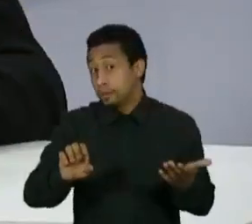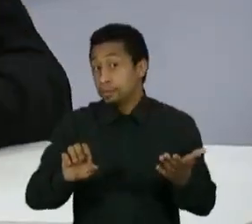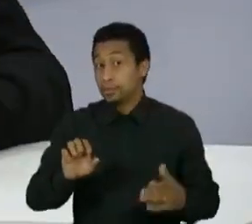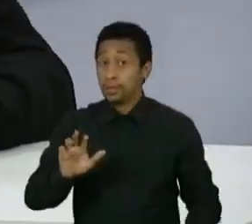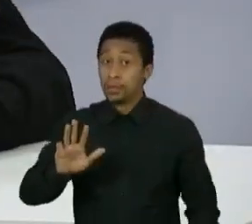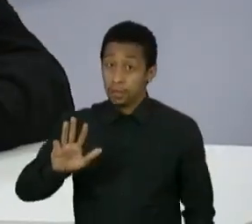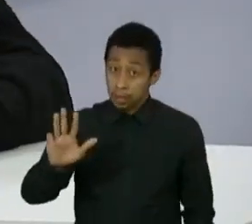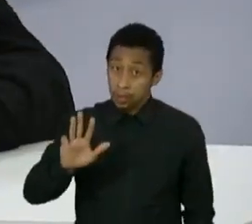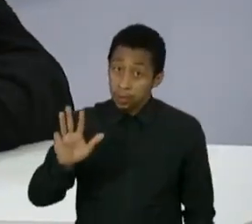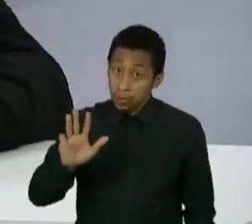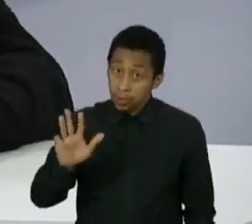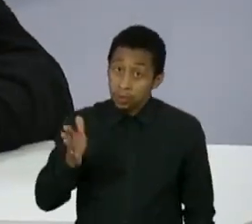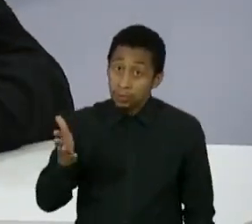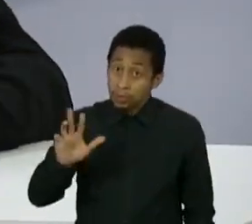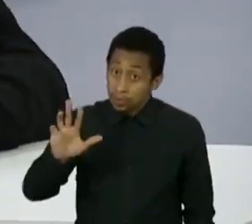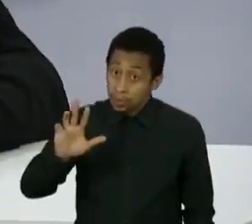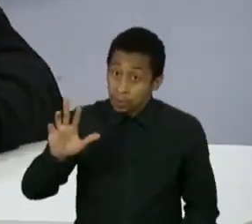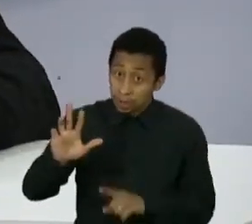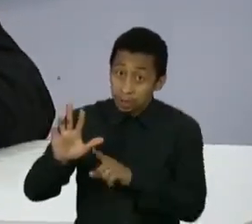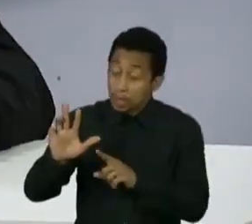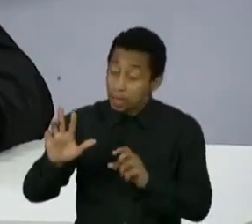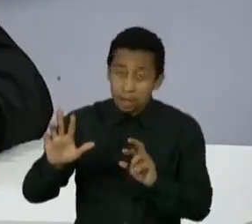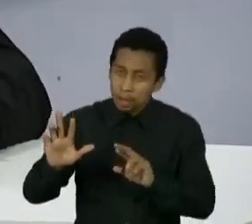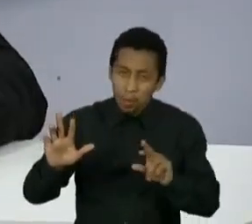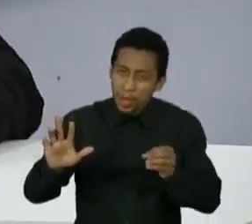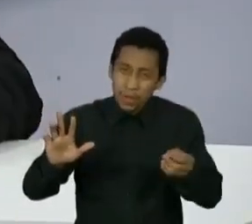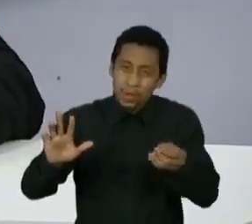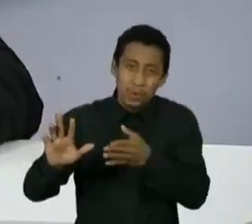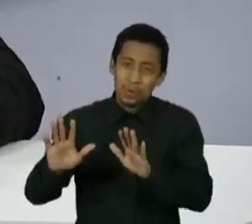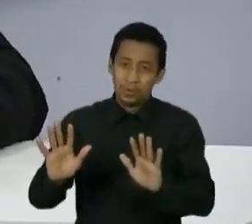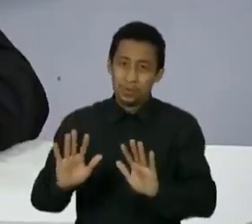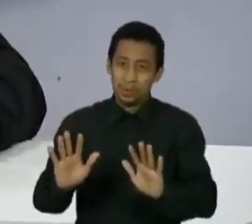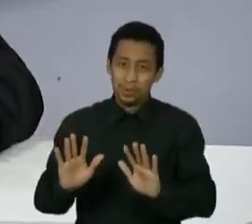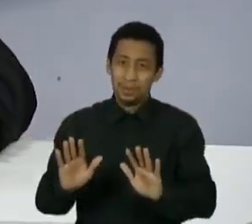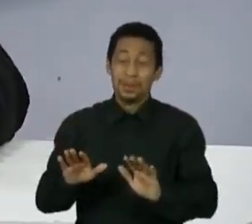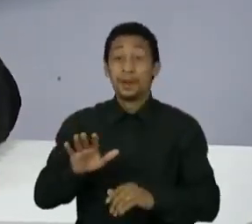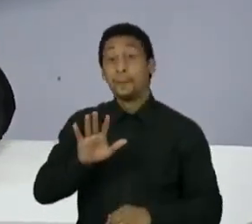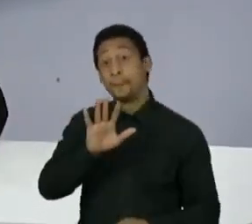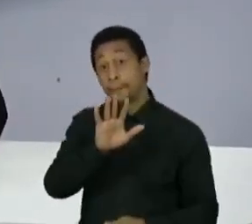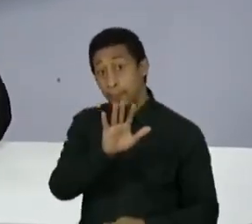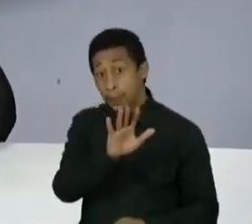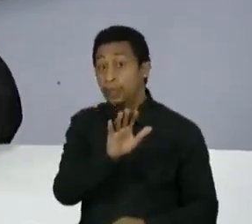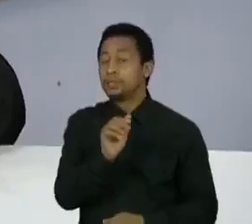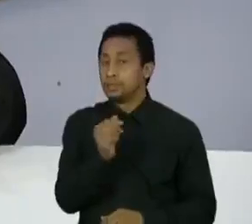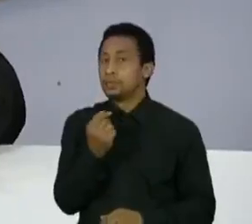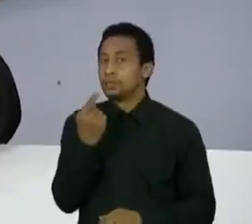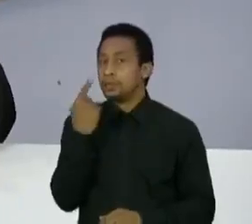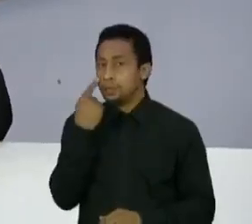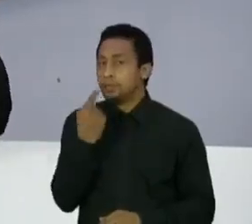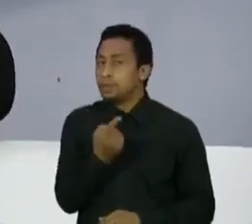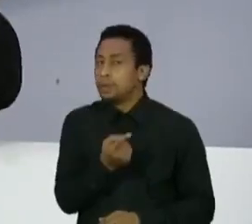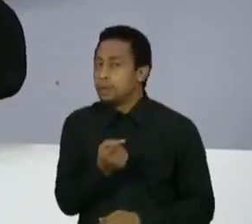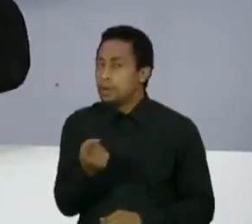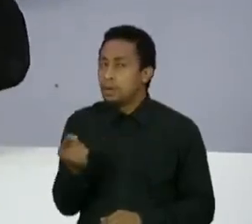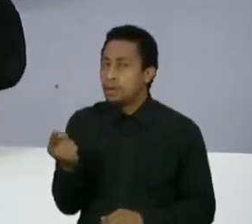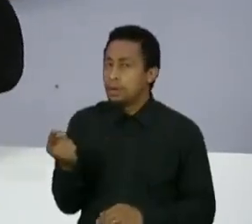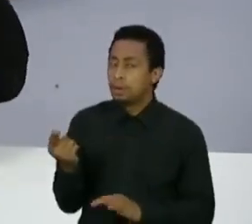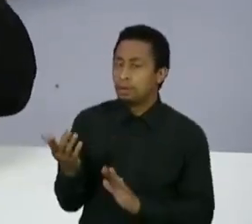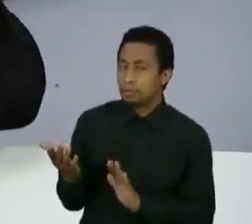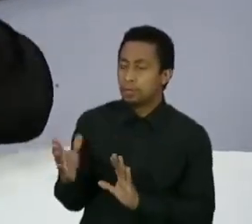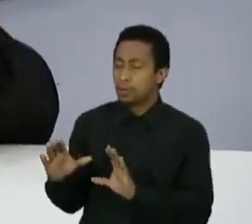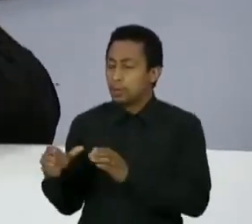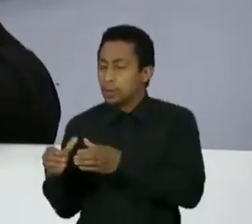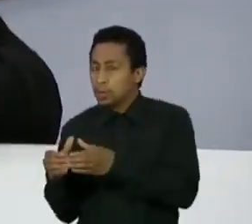que não se pode dizer que seja uma nova liderança, mas que tem, de alguma maneira, esse traquejo da